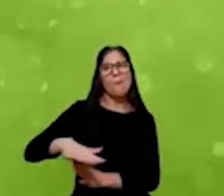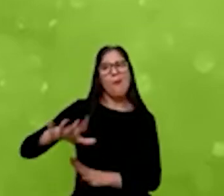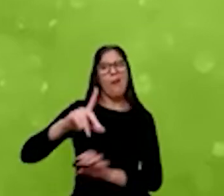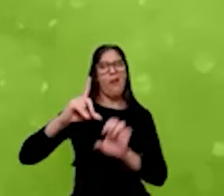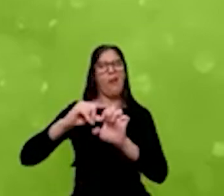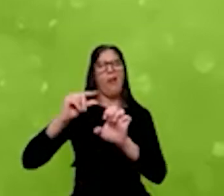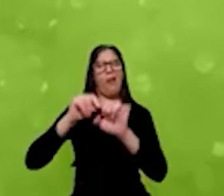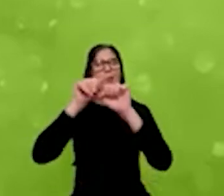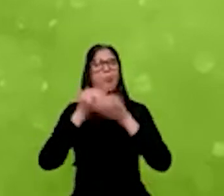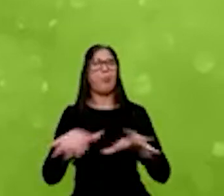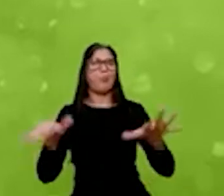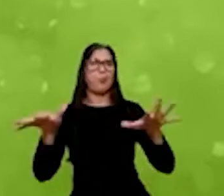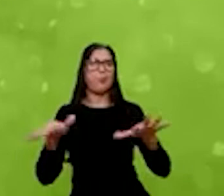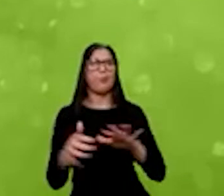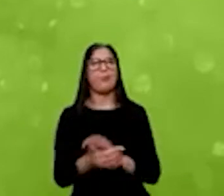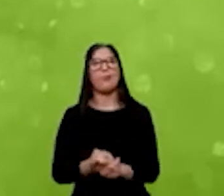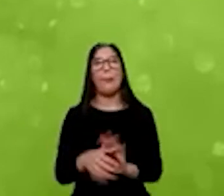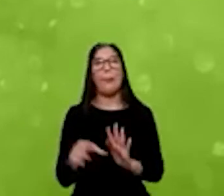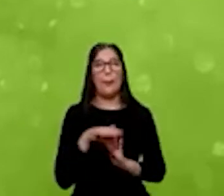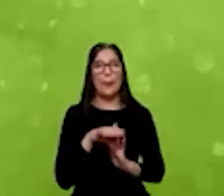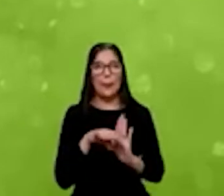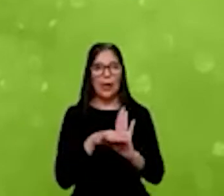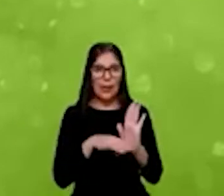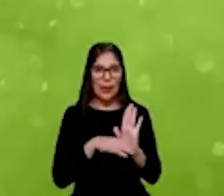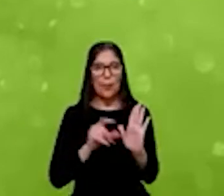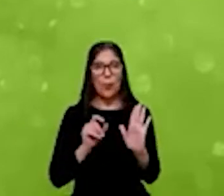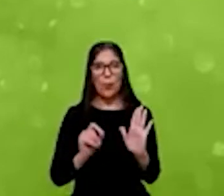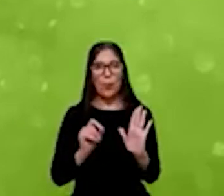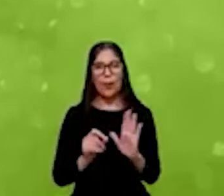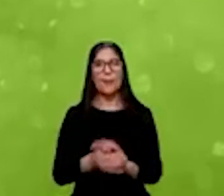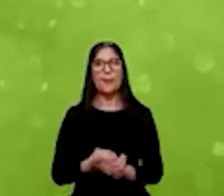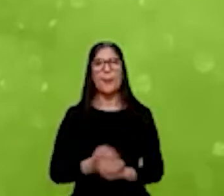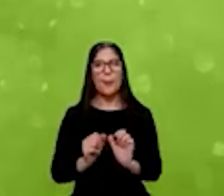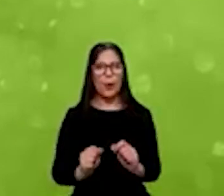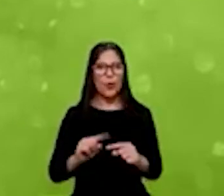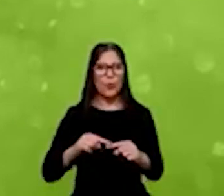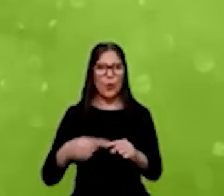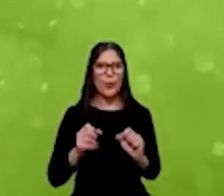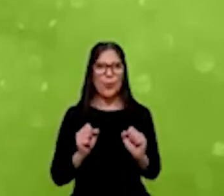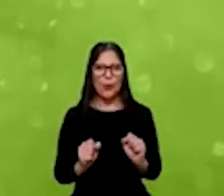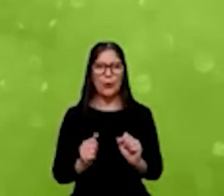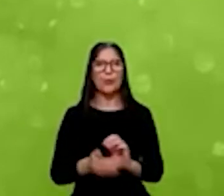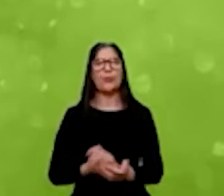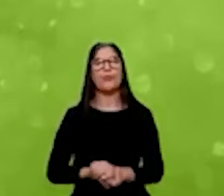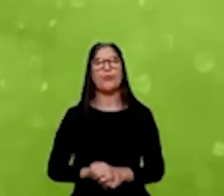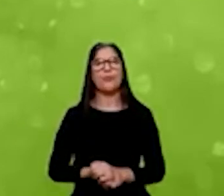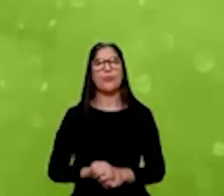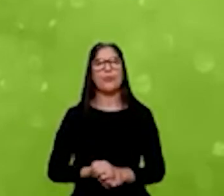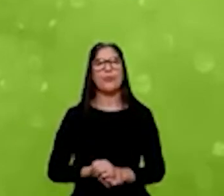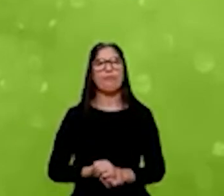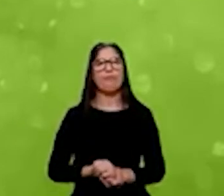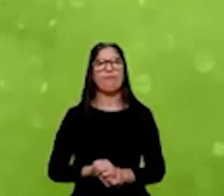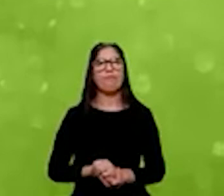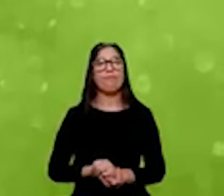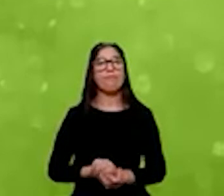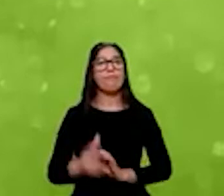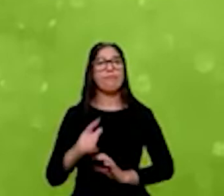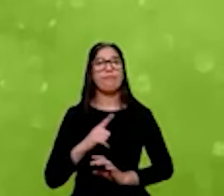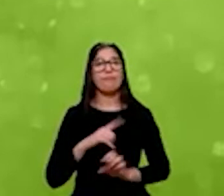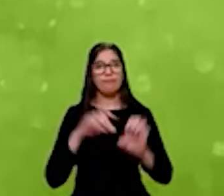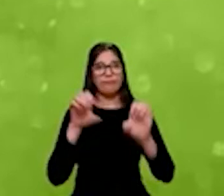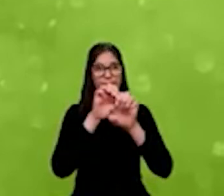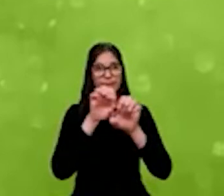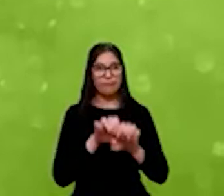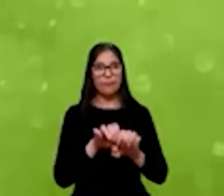O programa, ele... Se puder passar, Bianca, por gentileza. Ele está estruturado, ele trabalha com